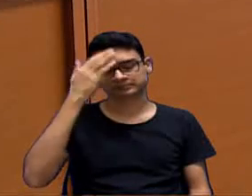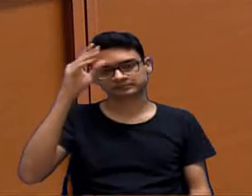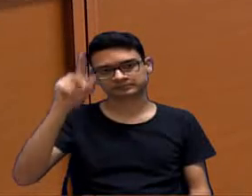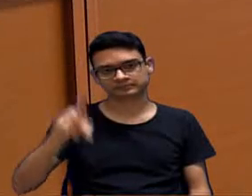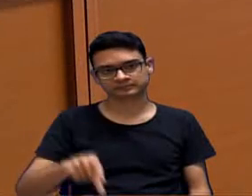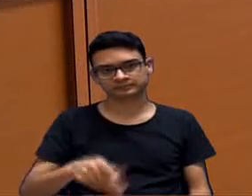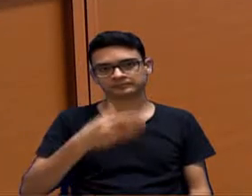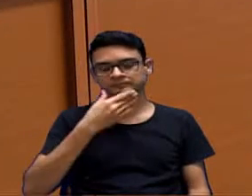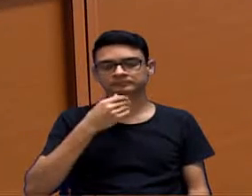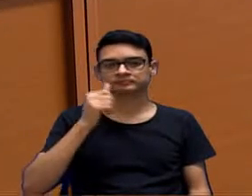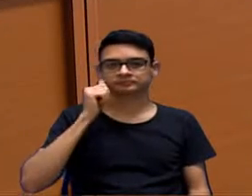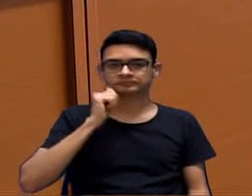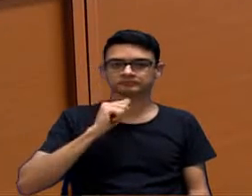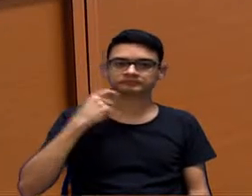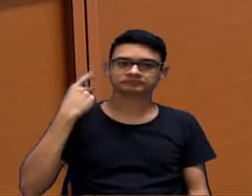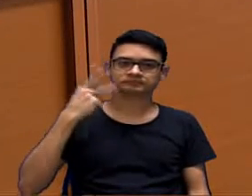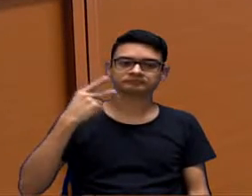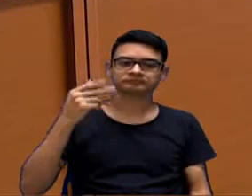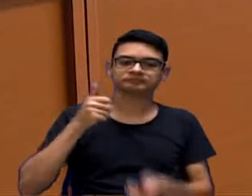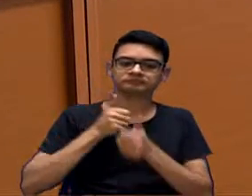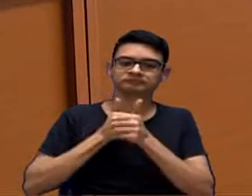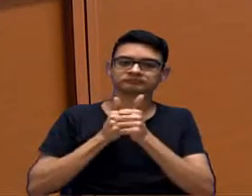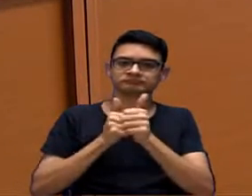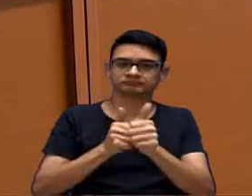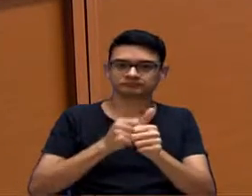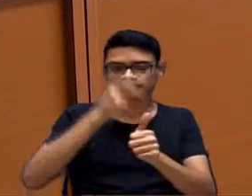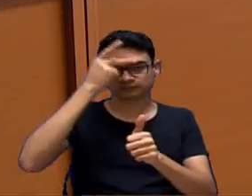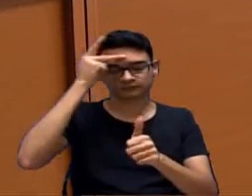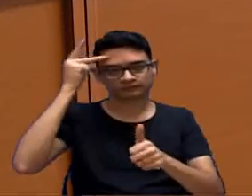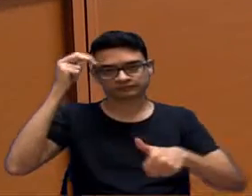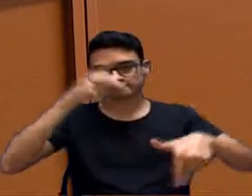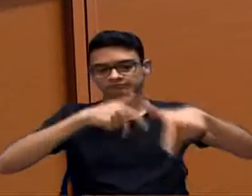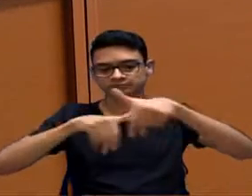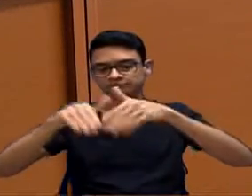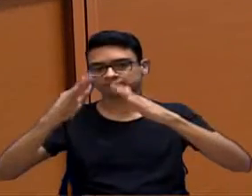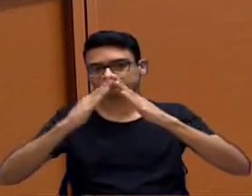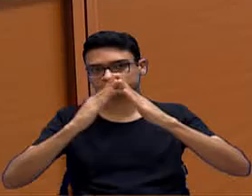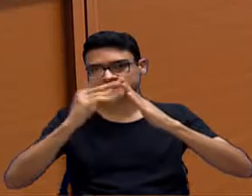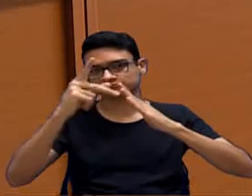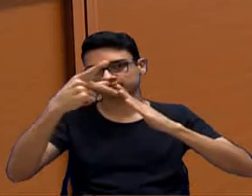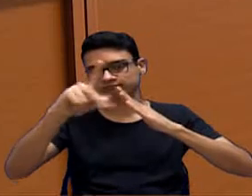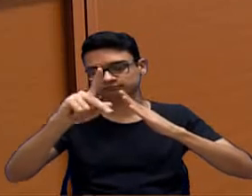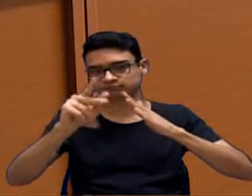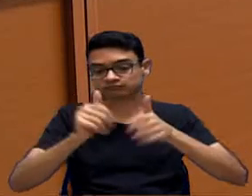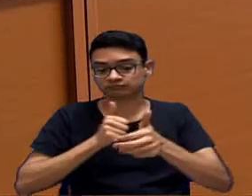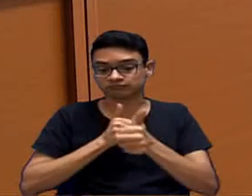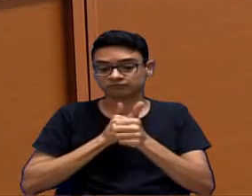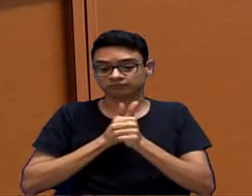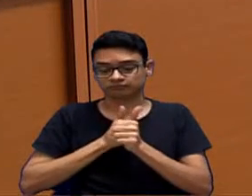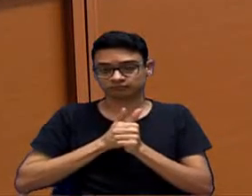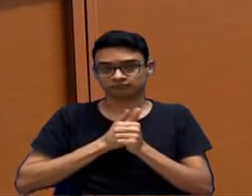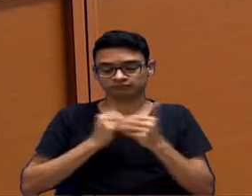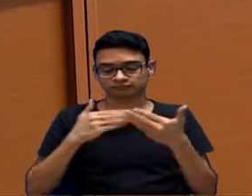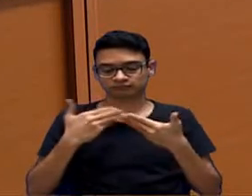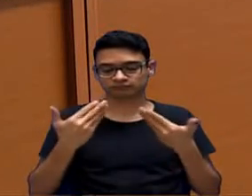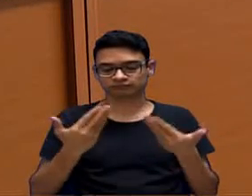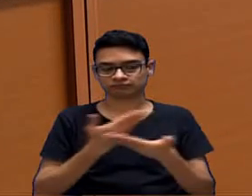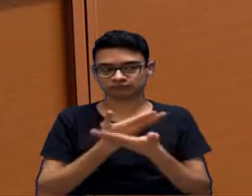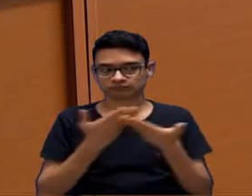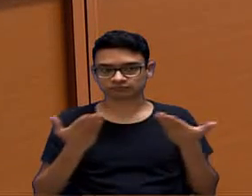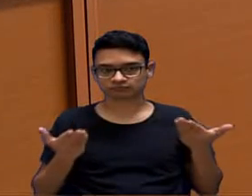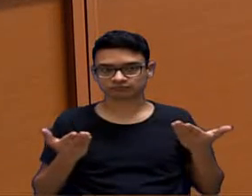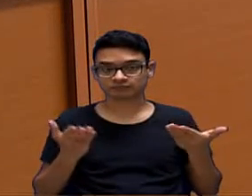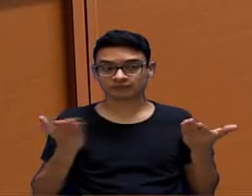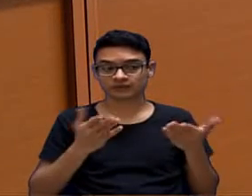Vereadora, vereadores que nos acompanham, a população em casa também que tem acompanhado a sessão. Esse PL